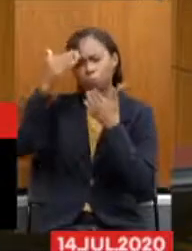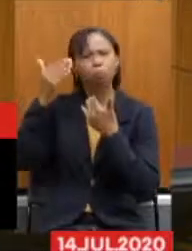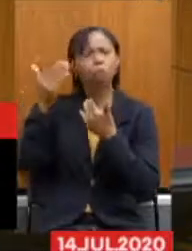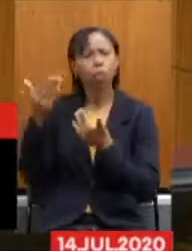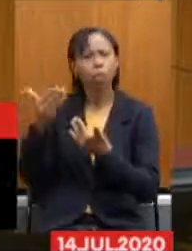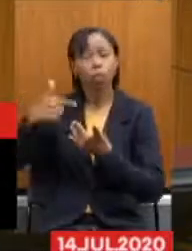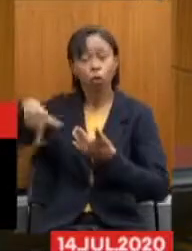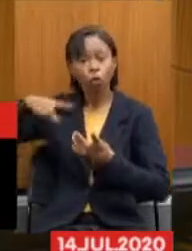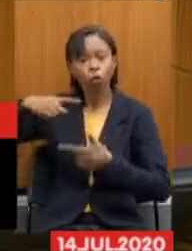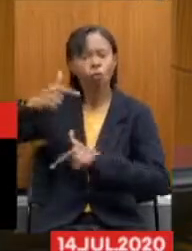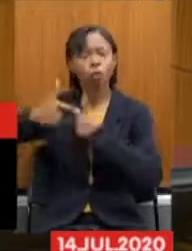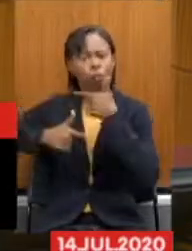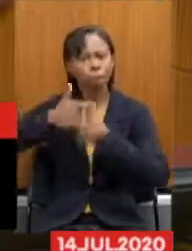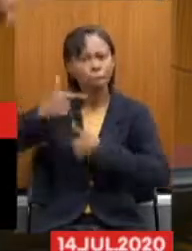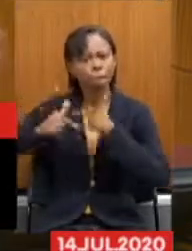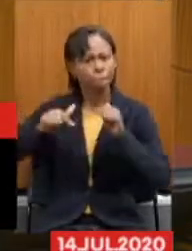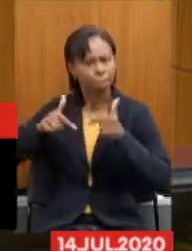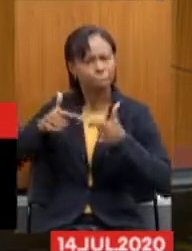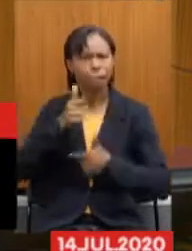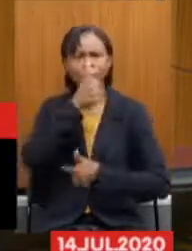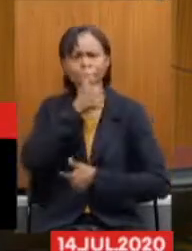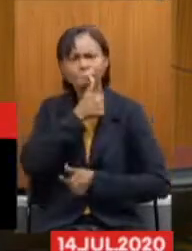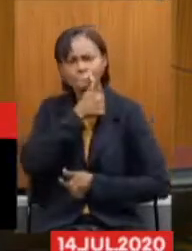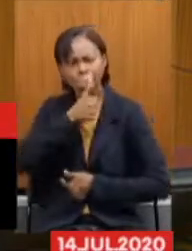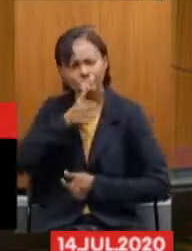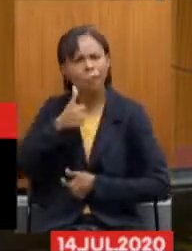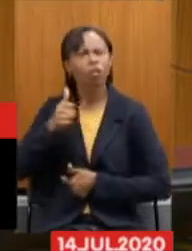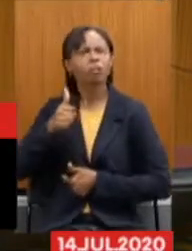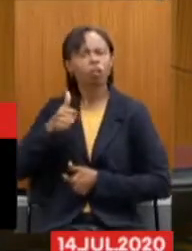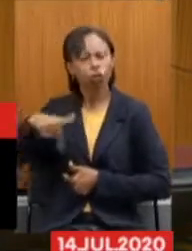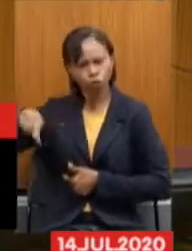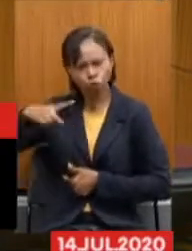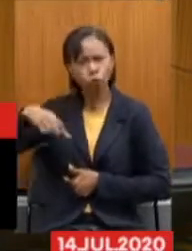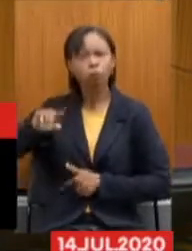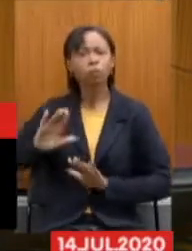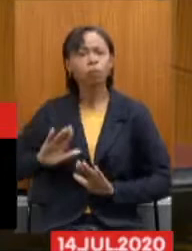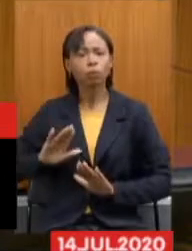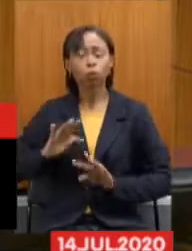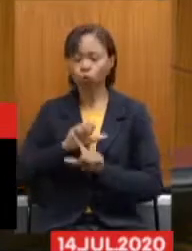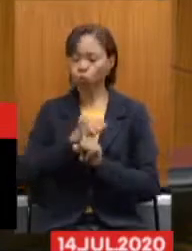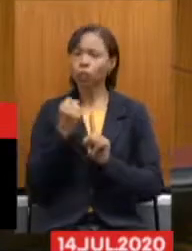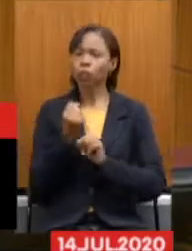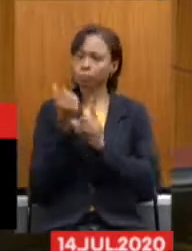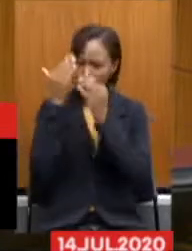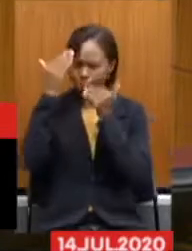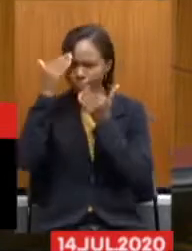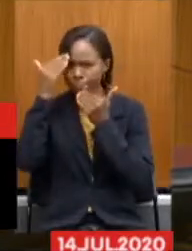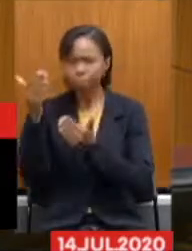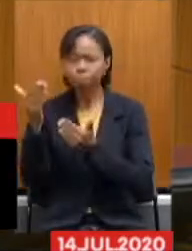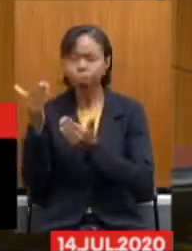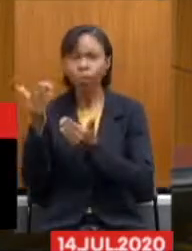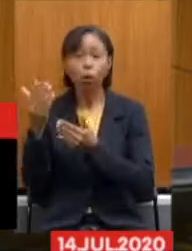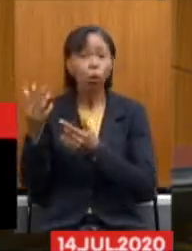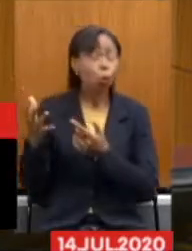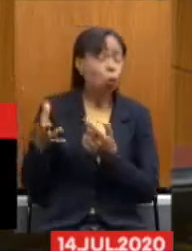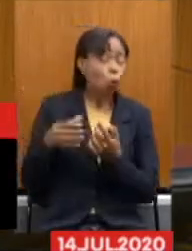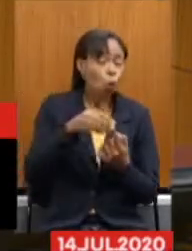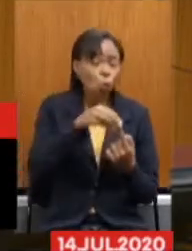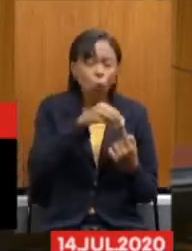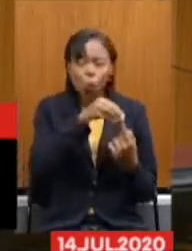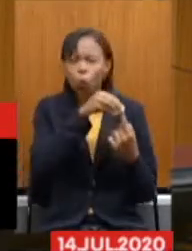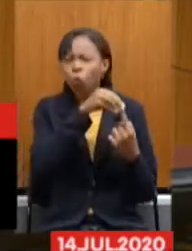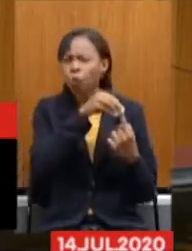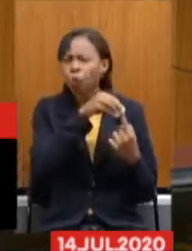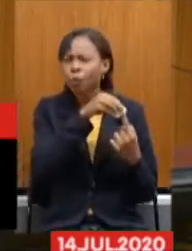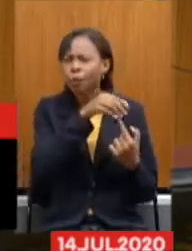trabalho, à nossa dedicação e sacrifício nesse período. Toda a sociedade. Os únicos que não vão ser gratos